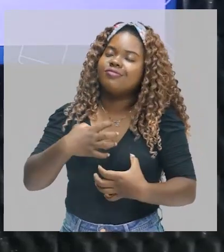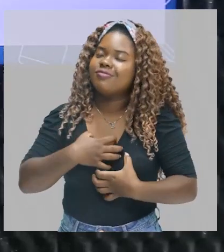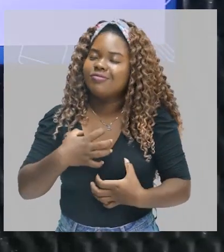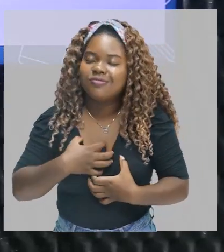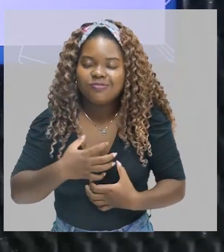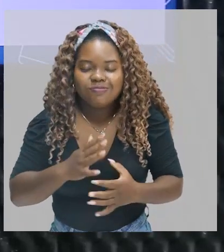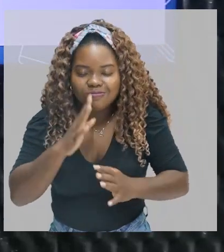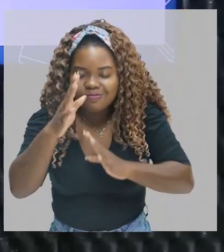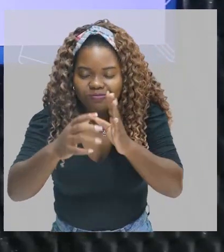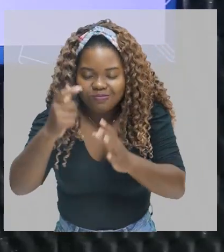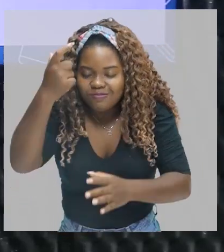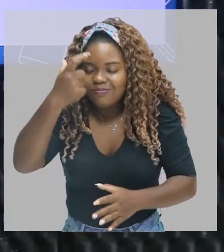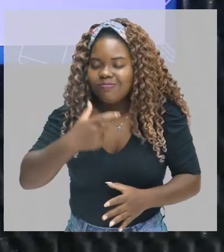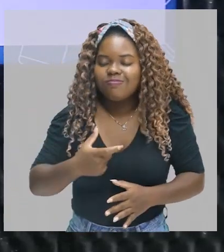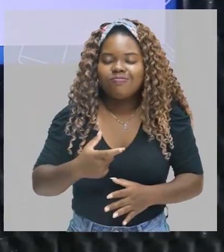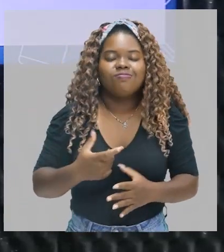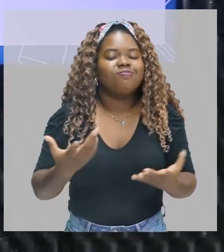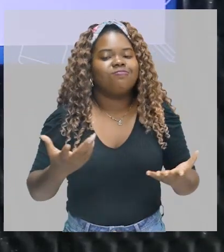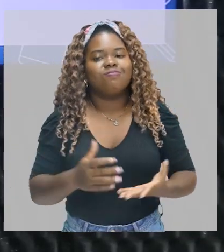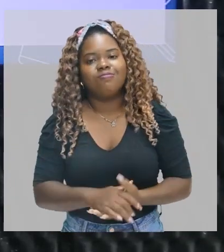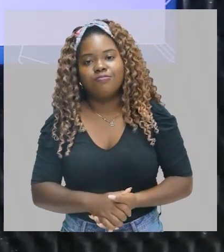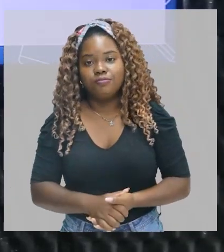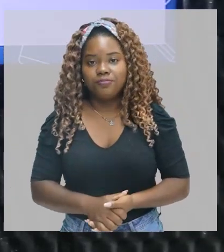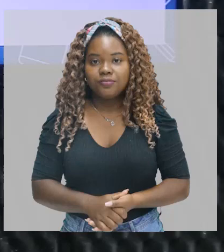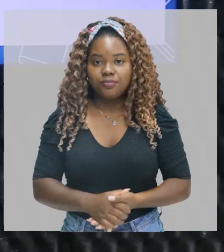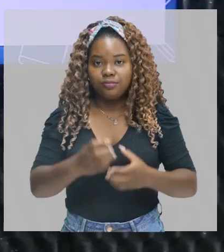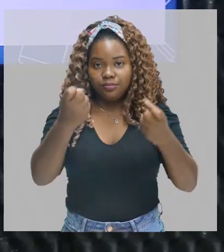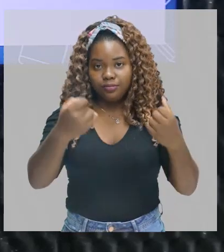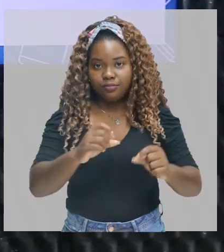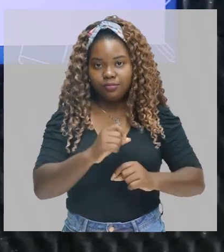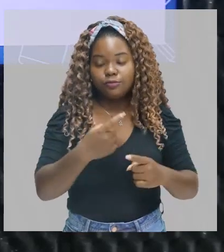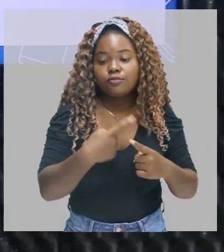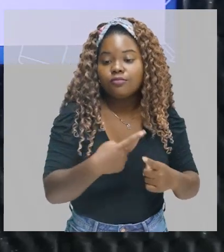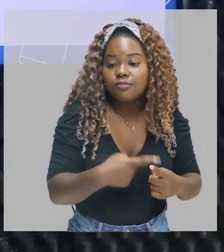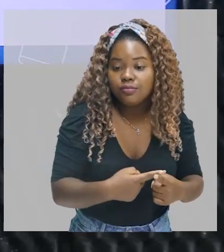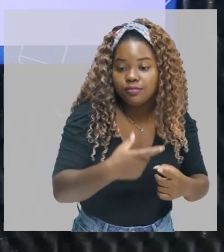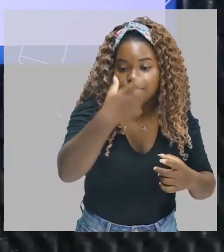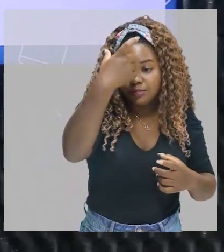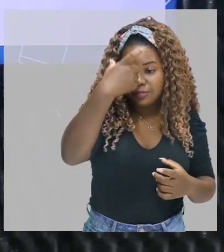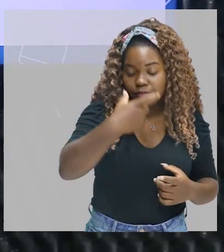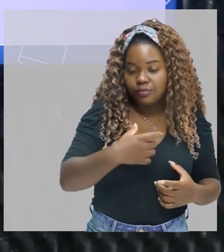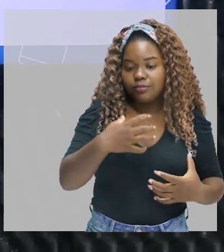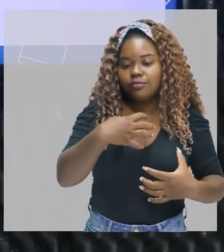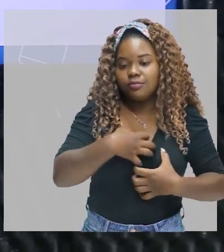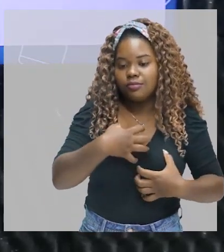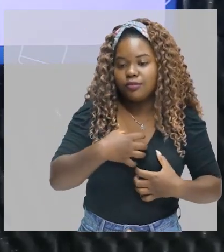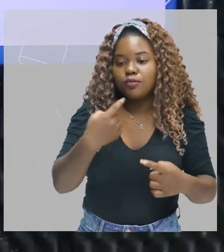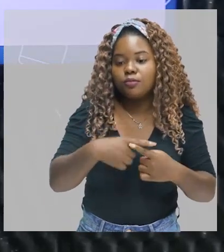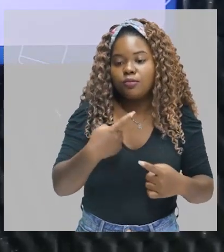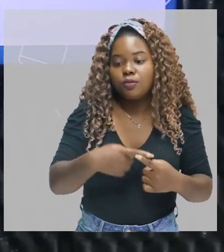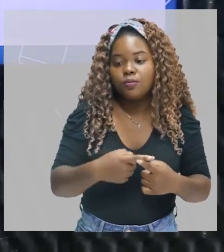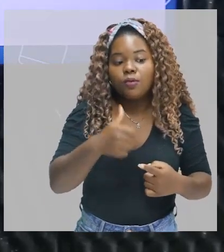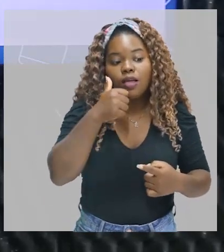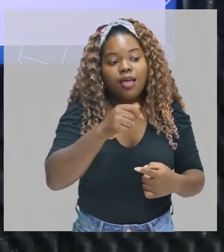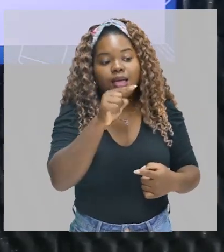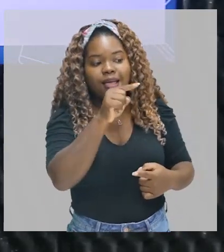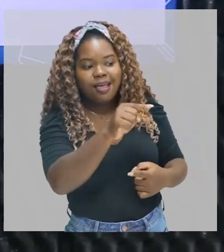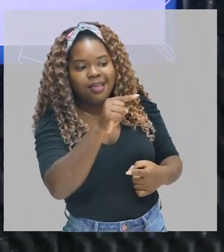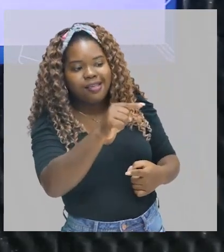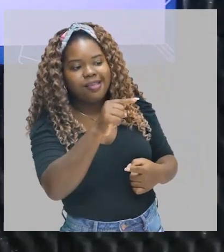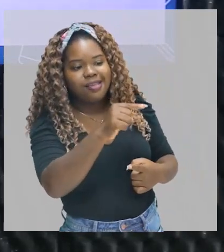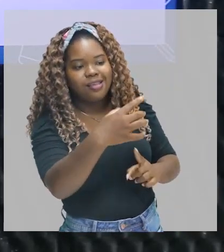Aí ele diz assim. Que ele é sentimental porque assim ela me faz. O eu lírico é sentimental.